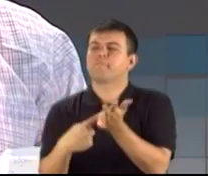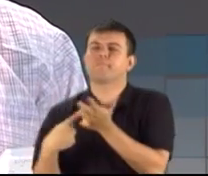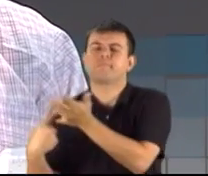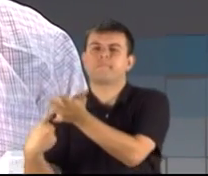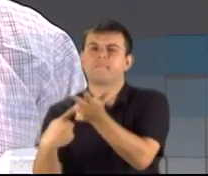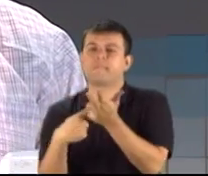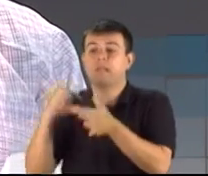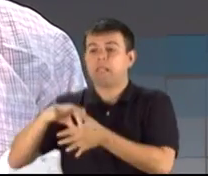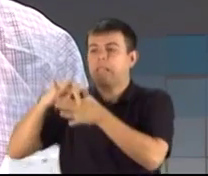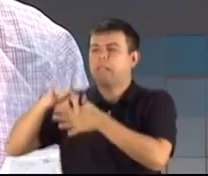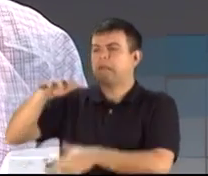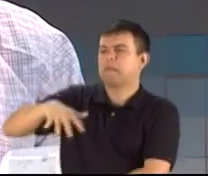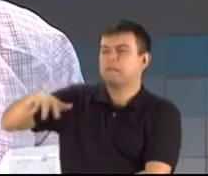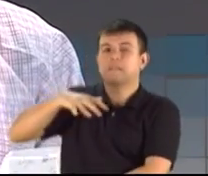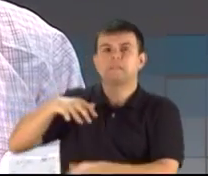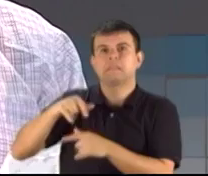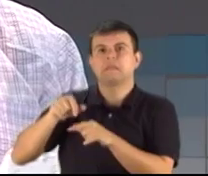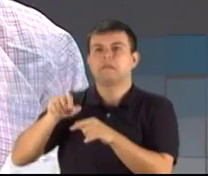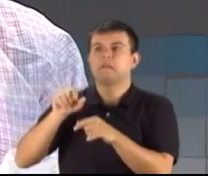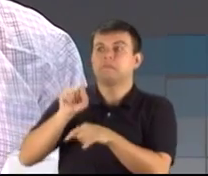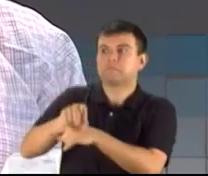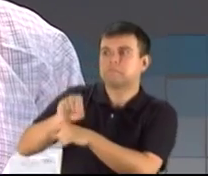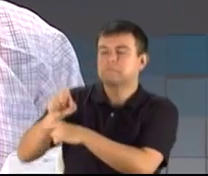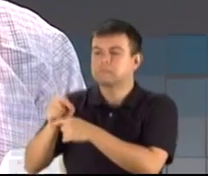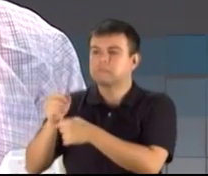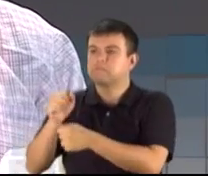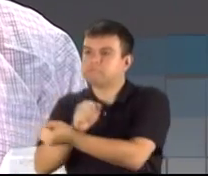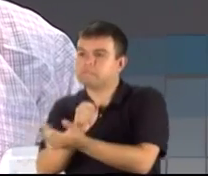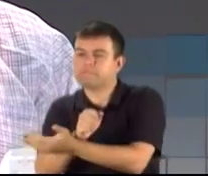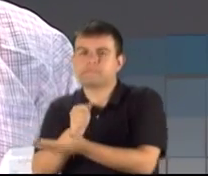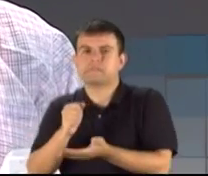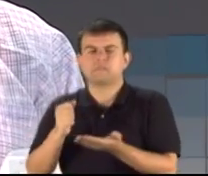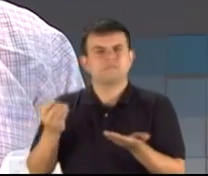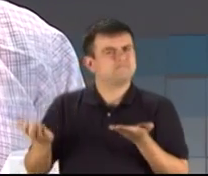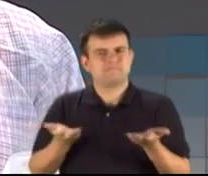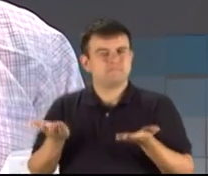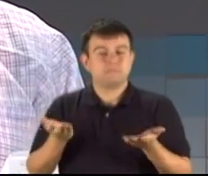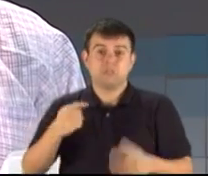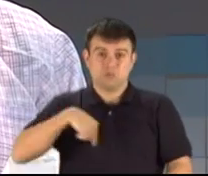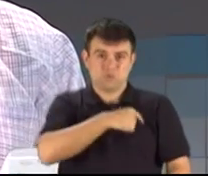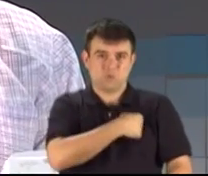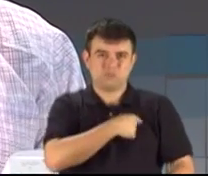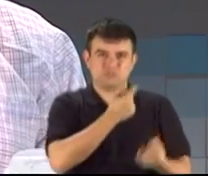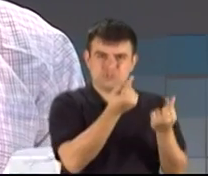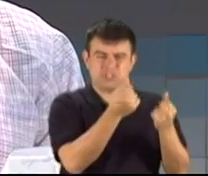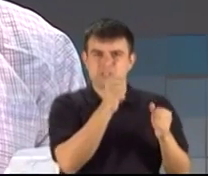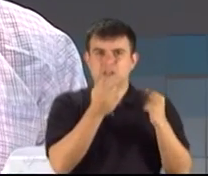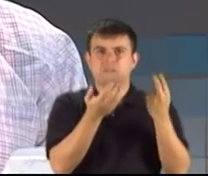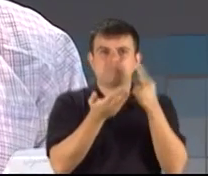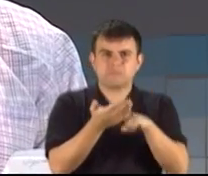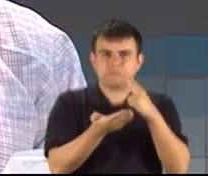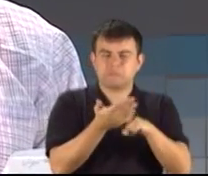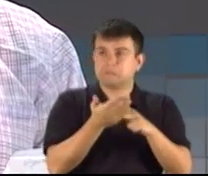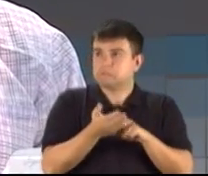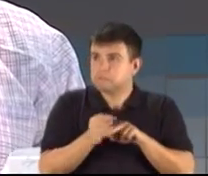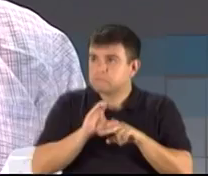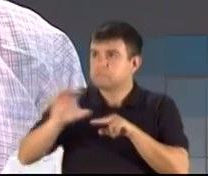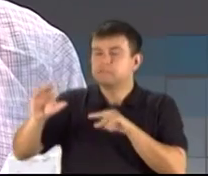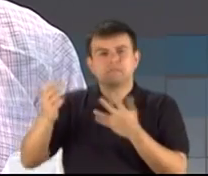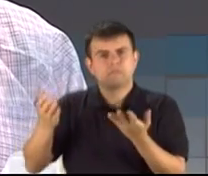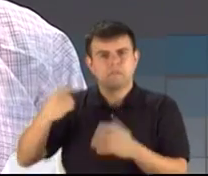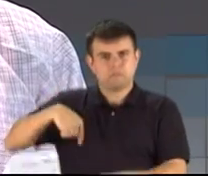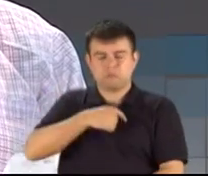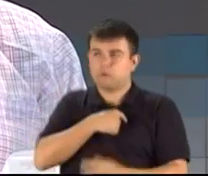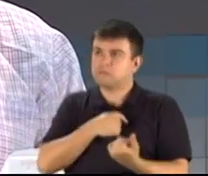distribuição de cargos e benefícios. Não é possível que o dinheiro de nosso trabalho seja gasto dessa forma, sem que ao menos tenhamos as coisas